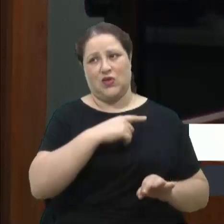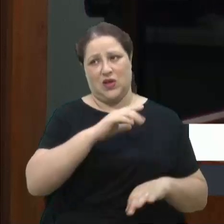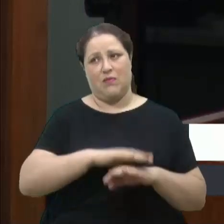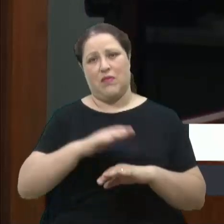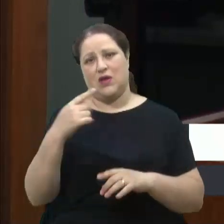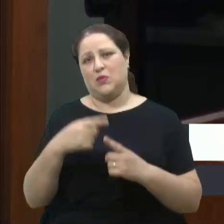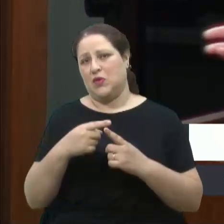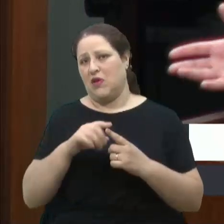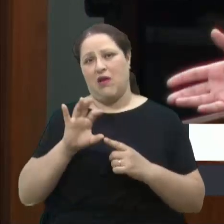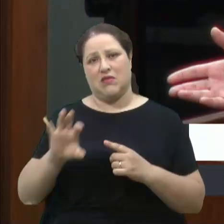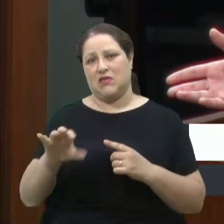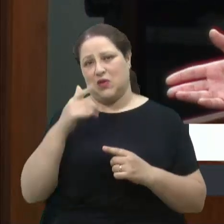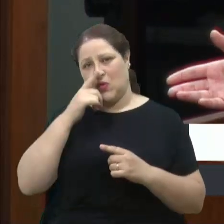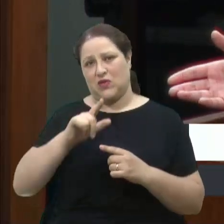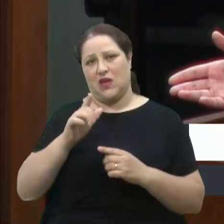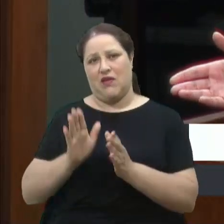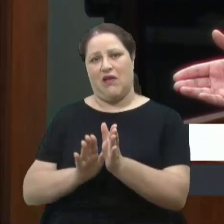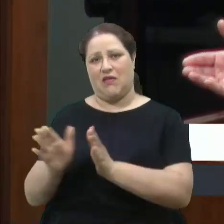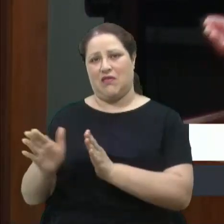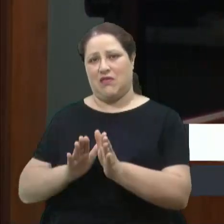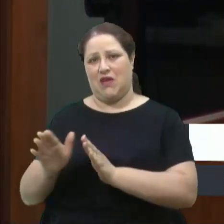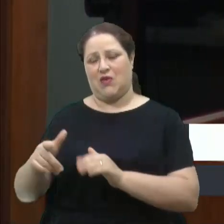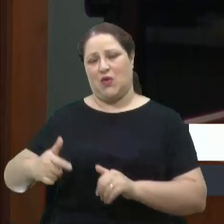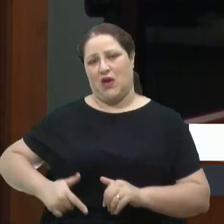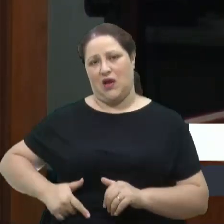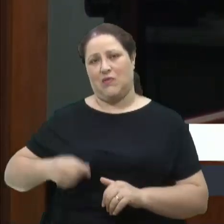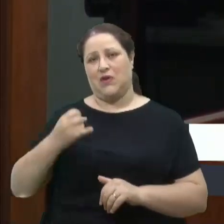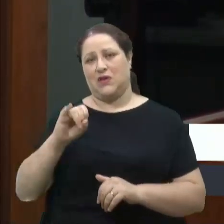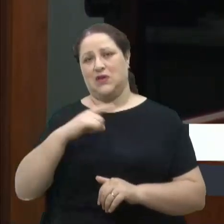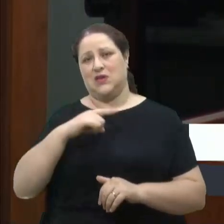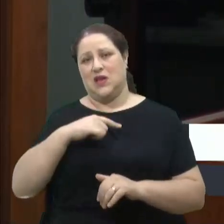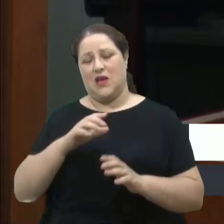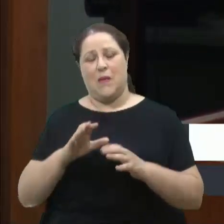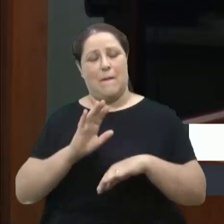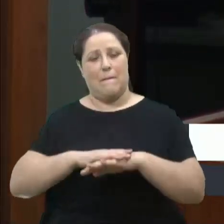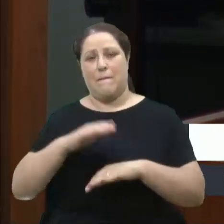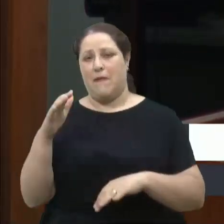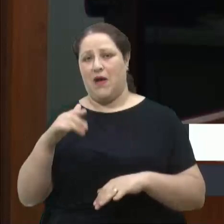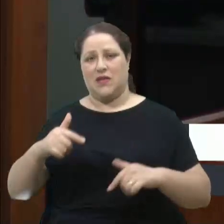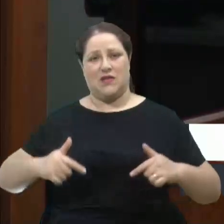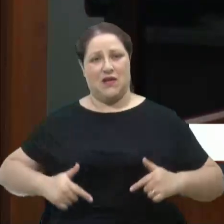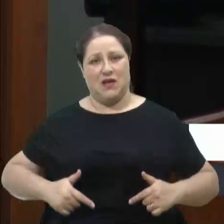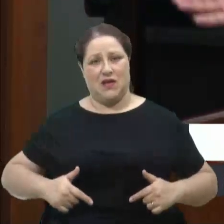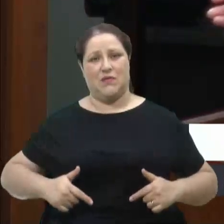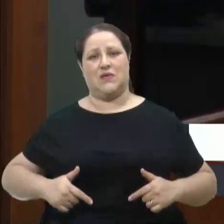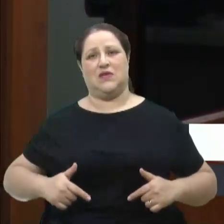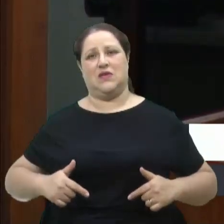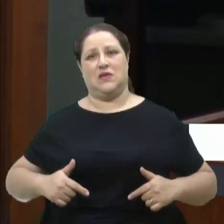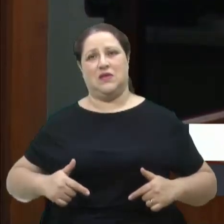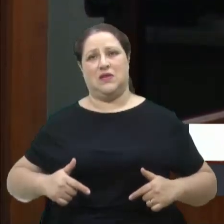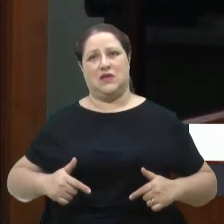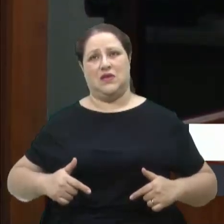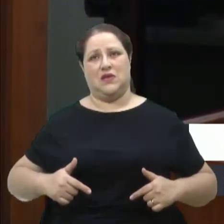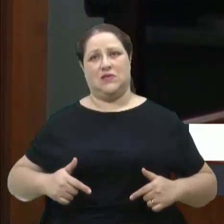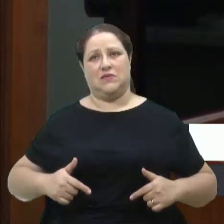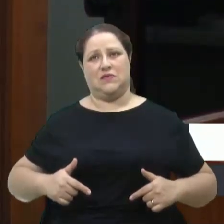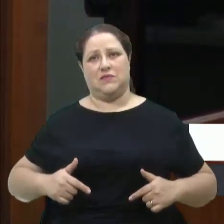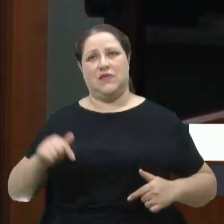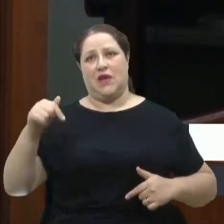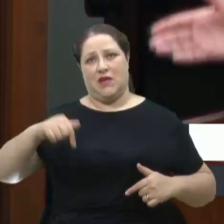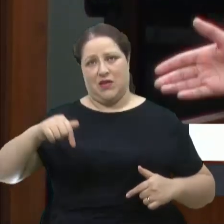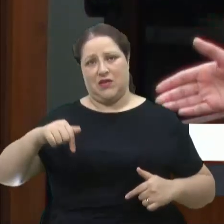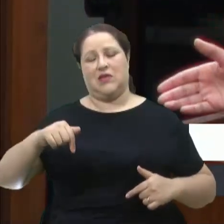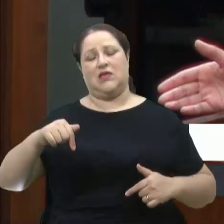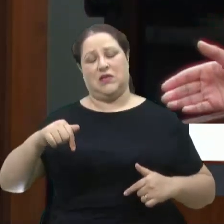eles vão conseguir ter acesso às armas. Se a gente tiver mais armas aqui